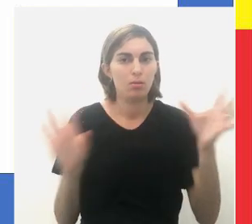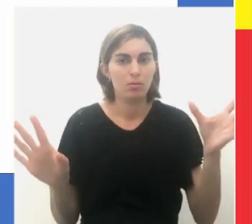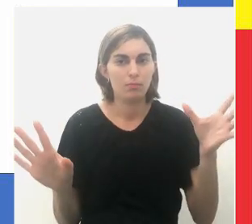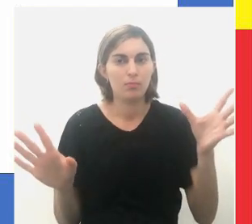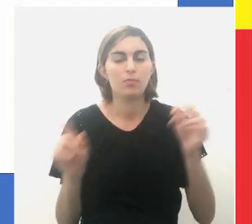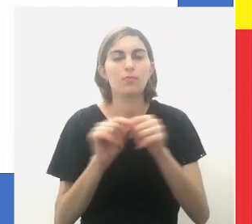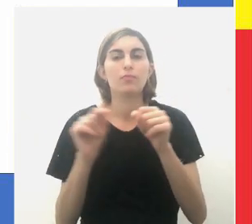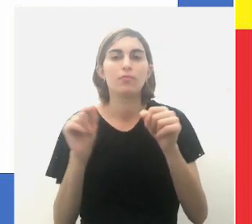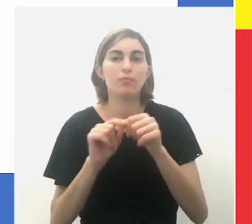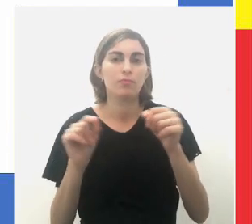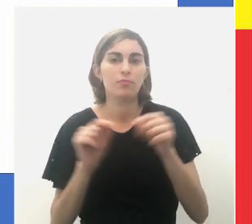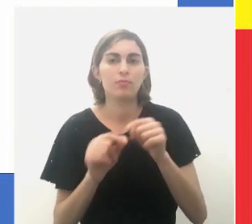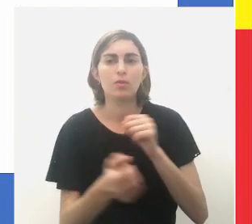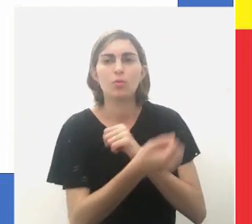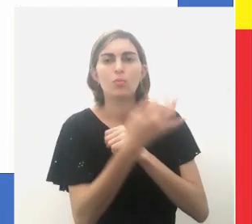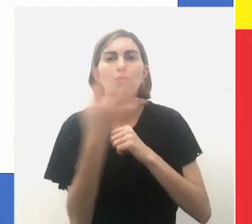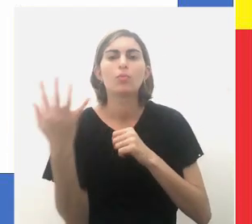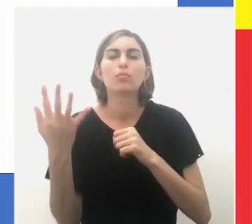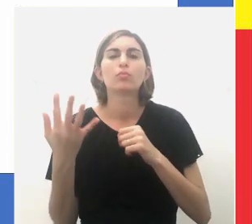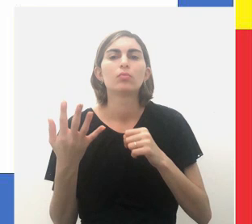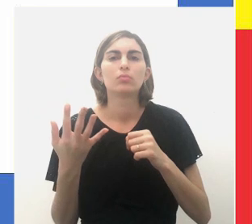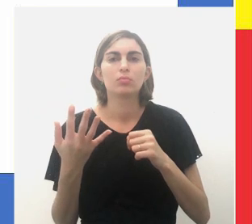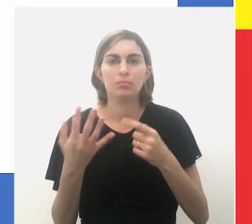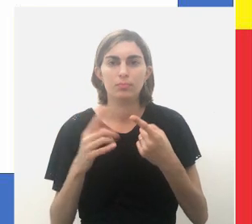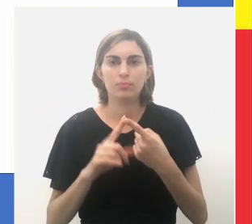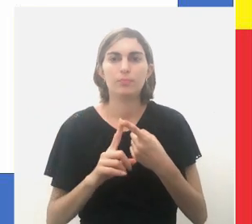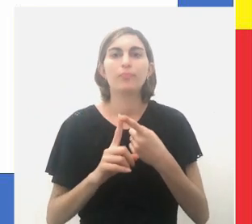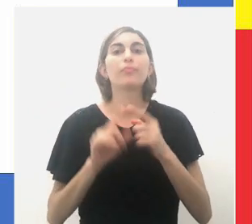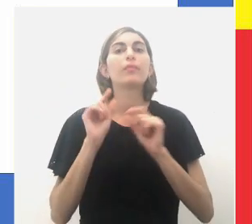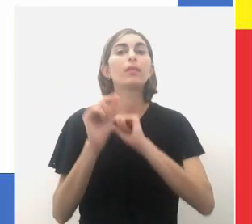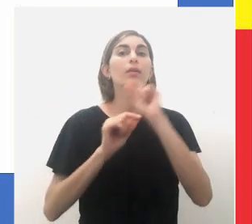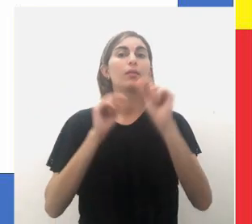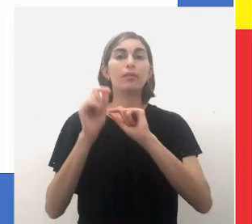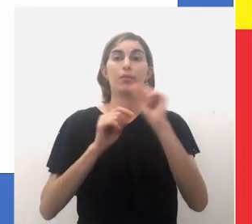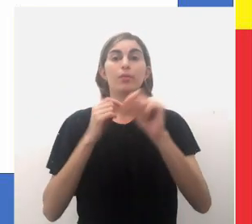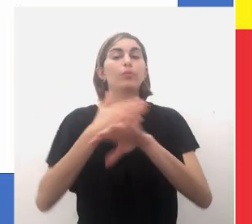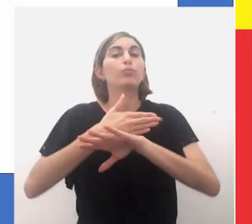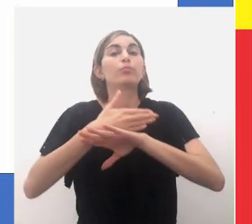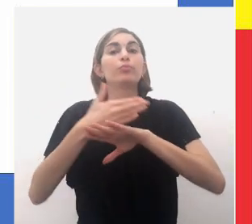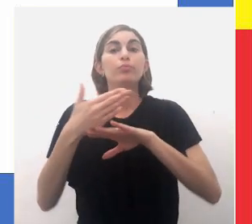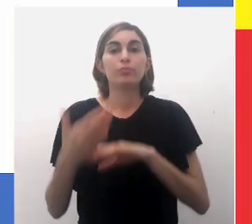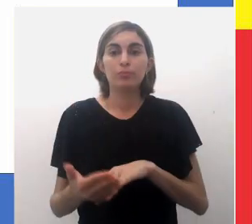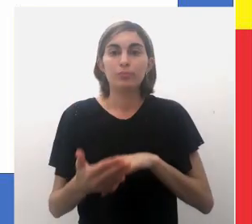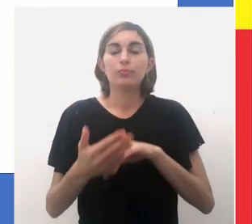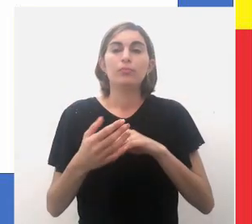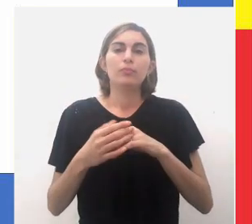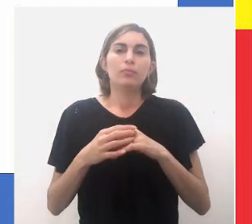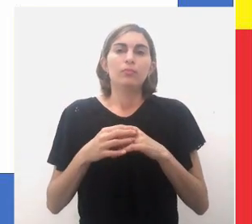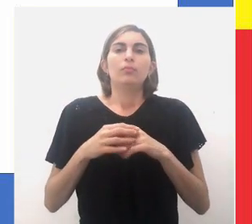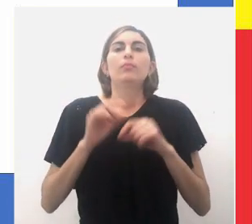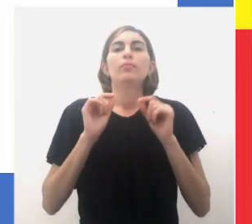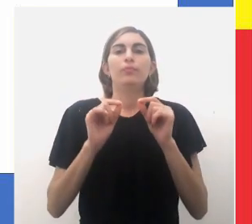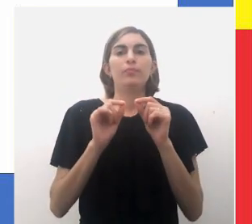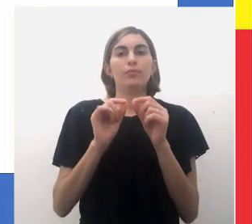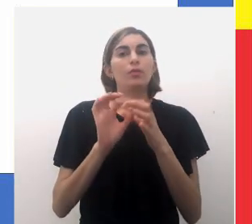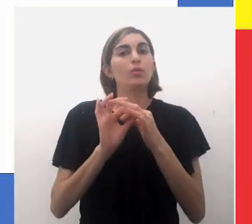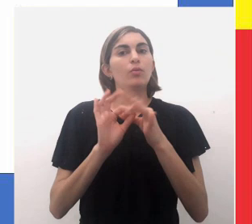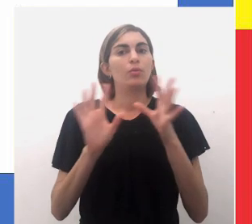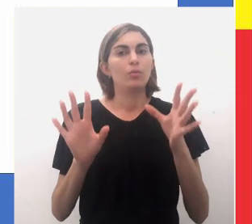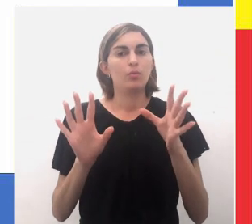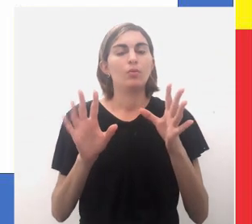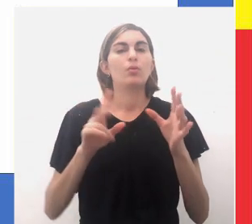ou que fosse feita contra os índios, que costumam salterrar